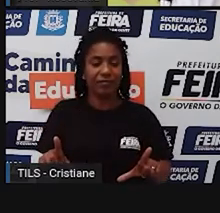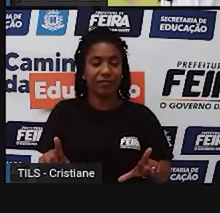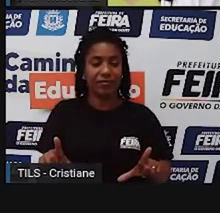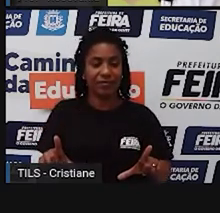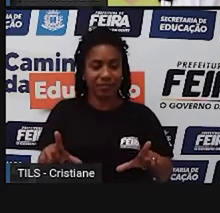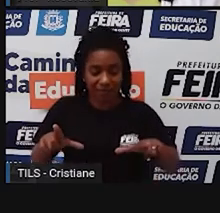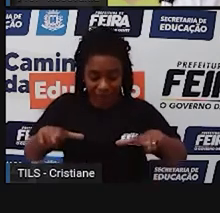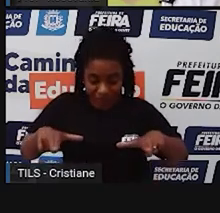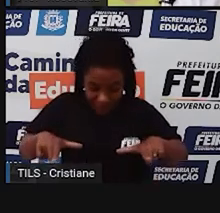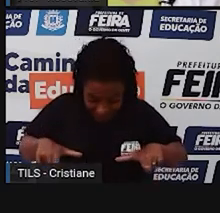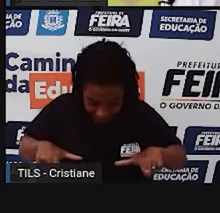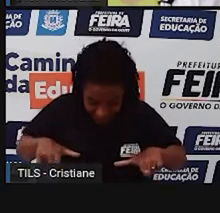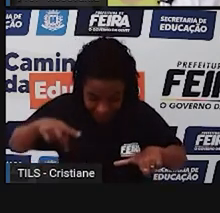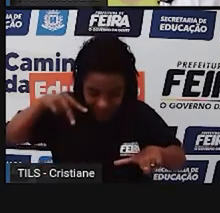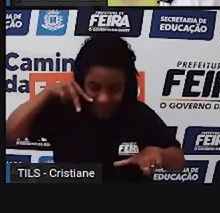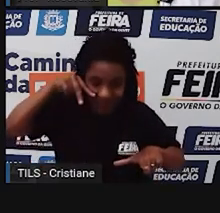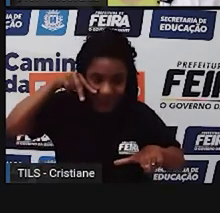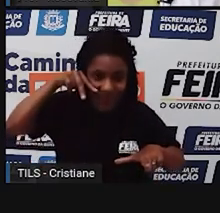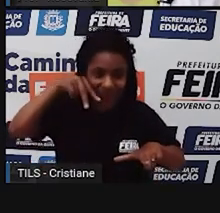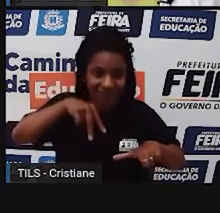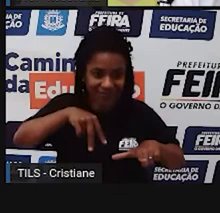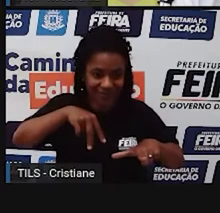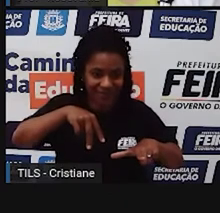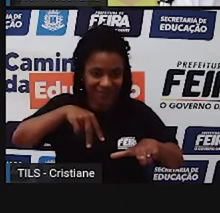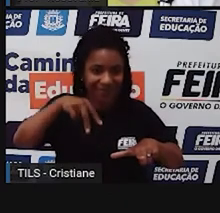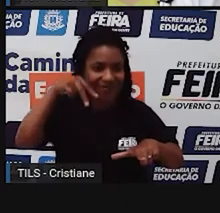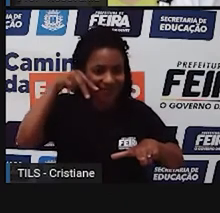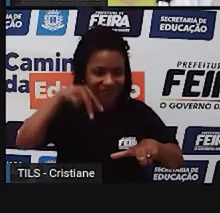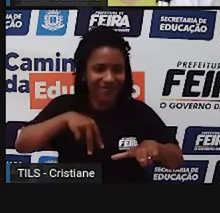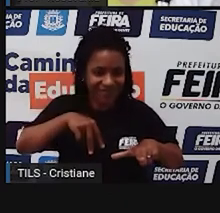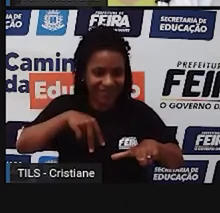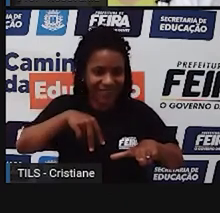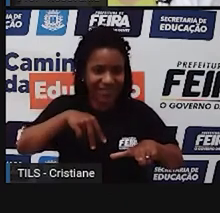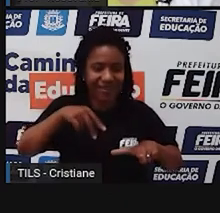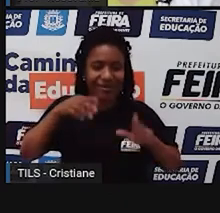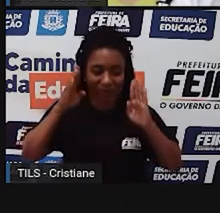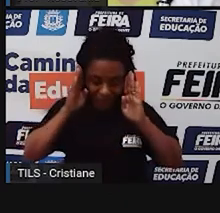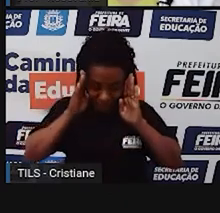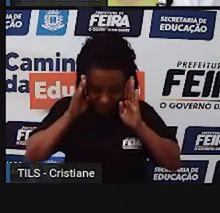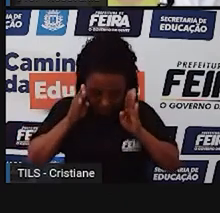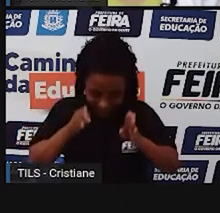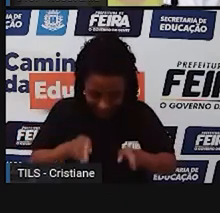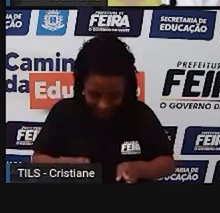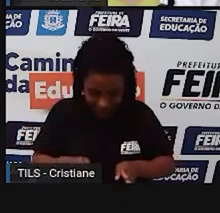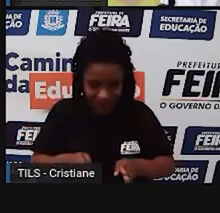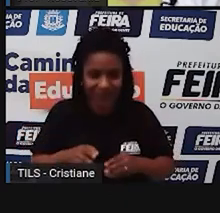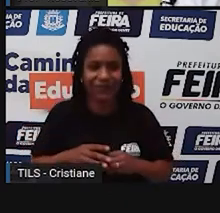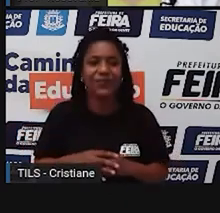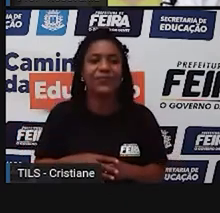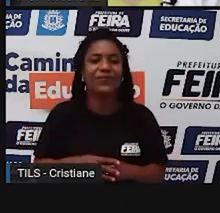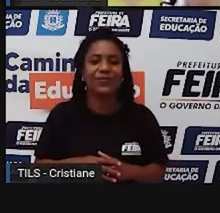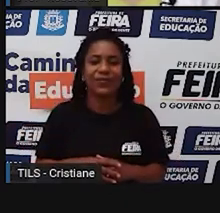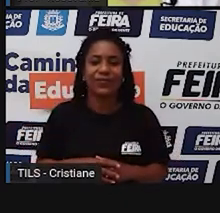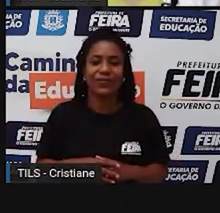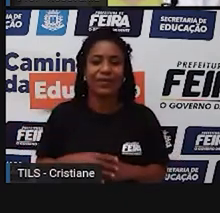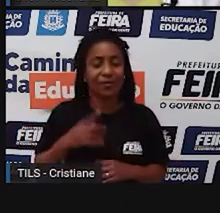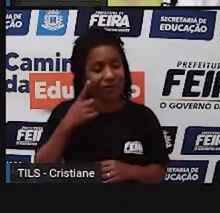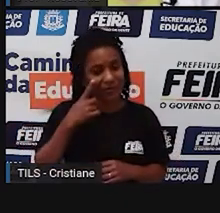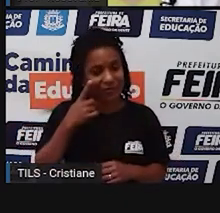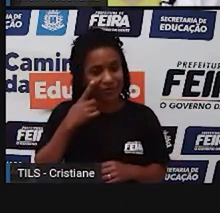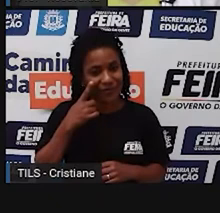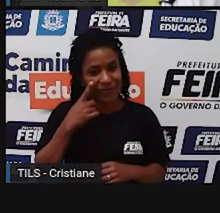e a visão quando você olha ele de cima, né, que é a visão vertical, visto do alto, né? Então, eu já